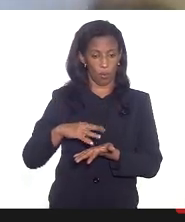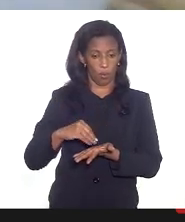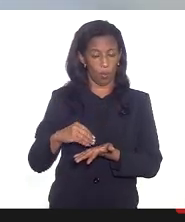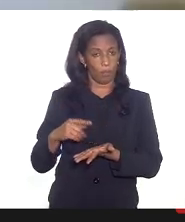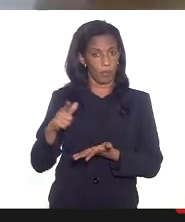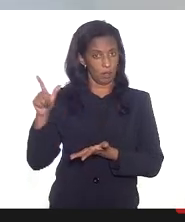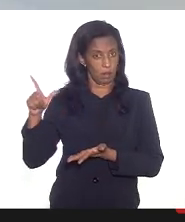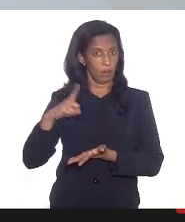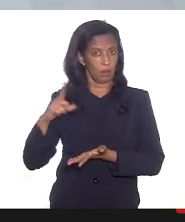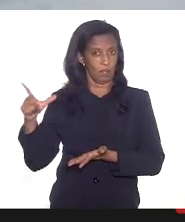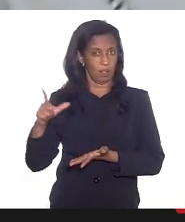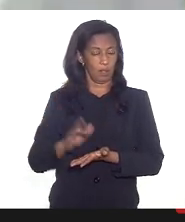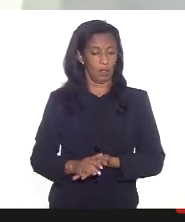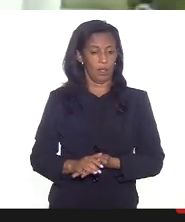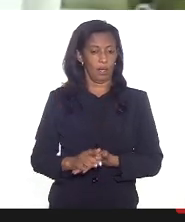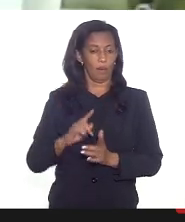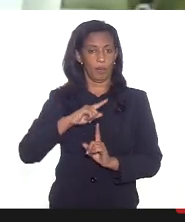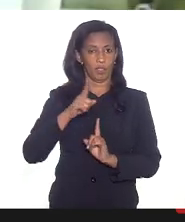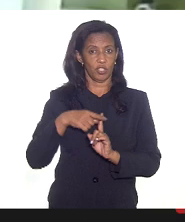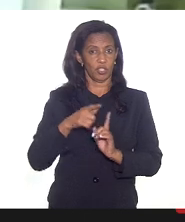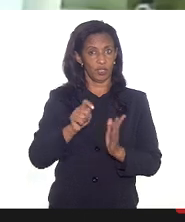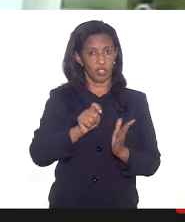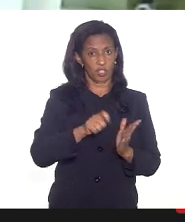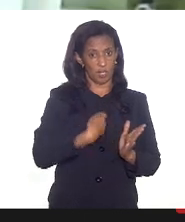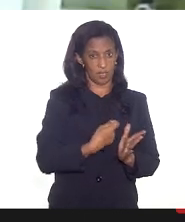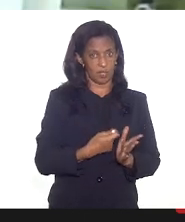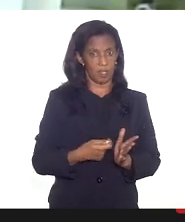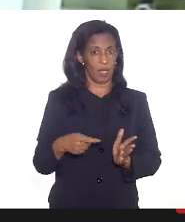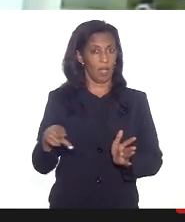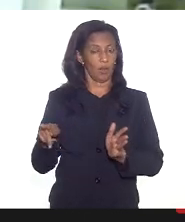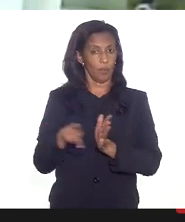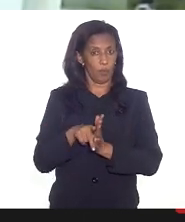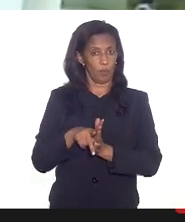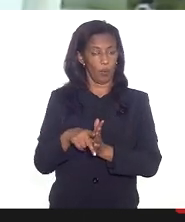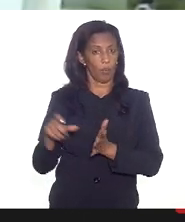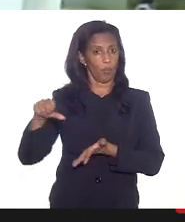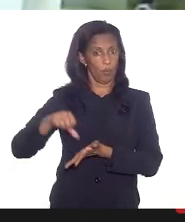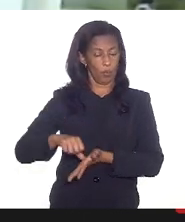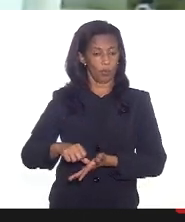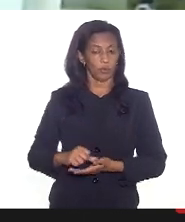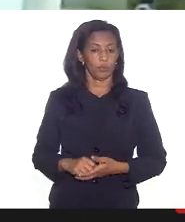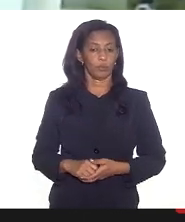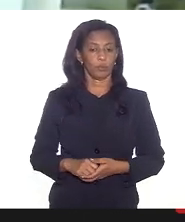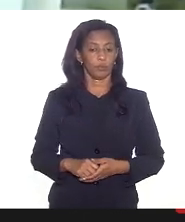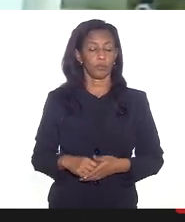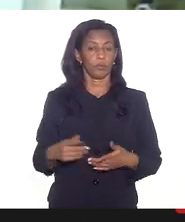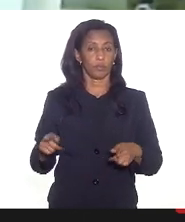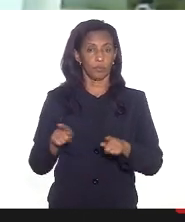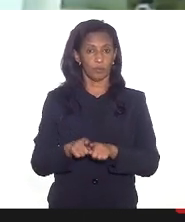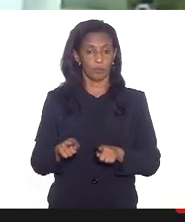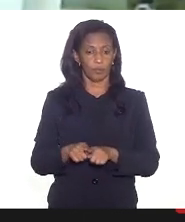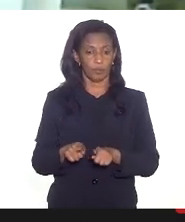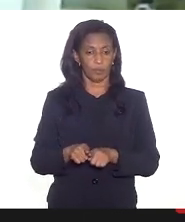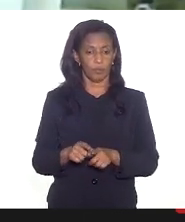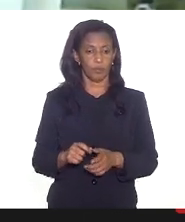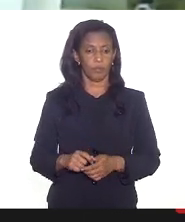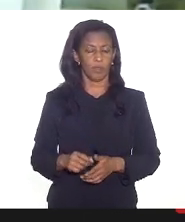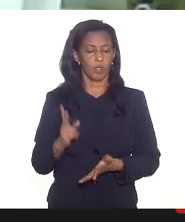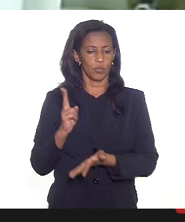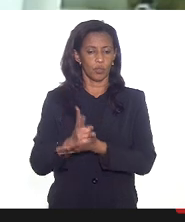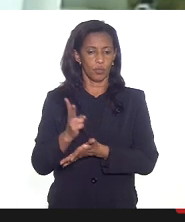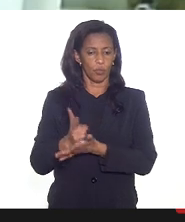está lá para a gestante assinar no próprio posto sim entretanto eles